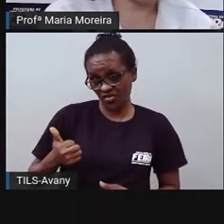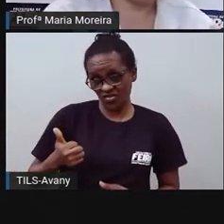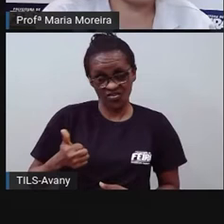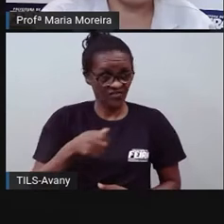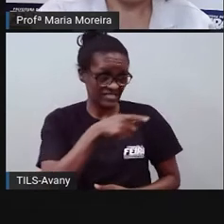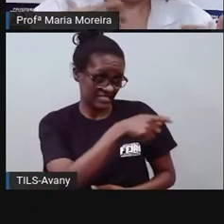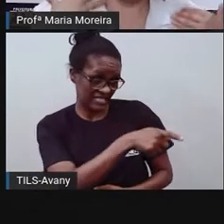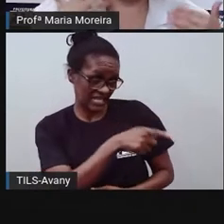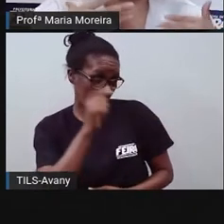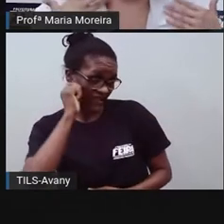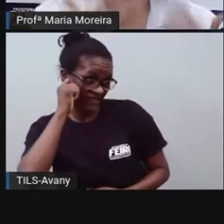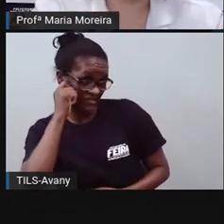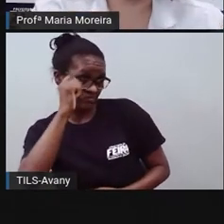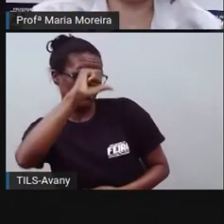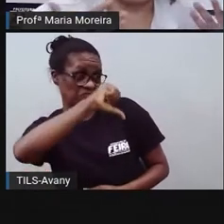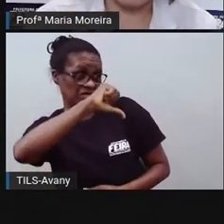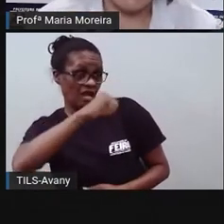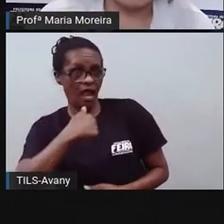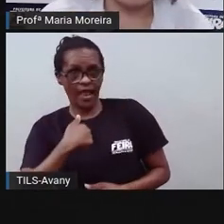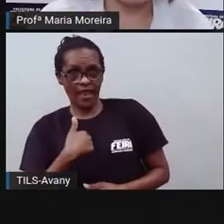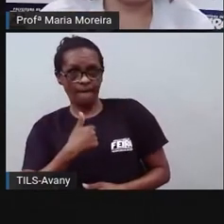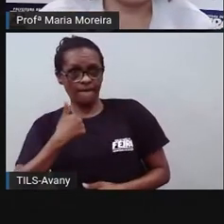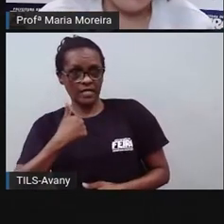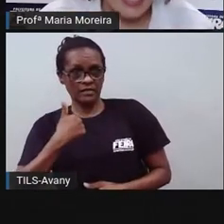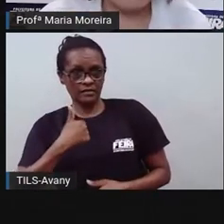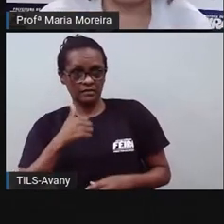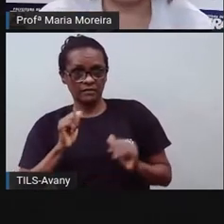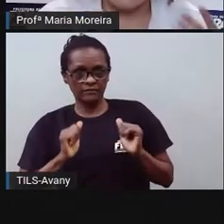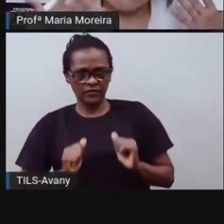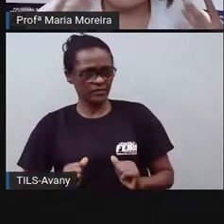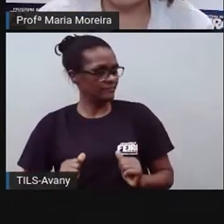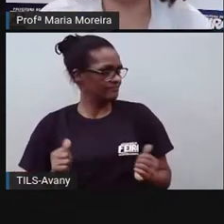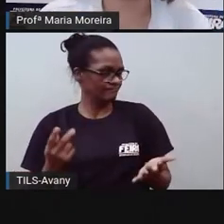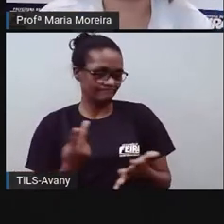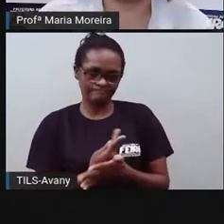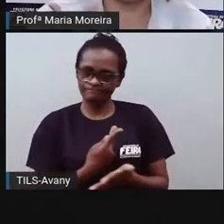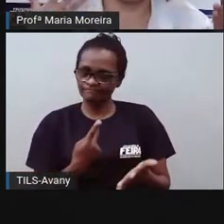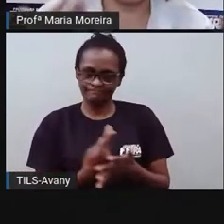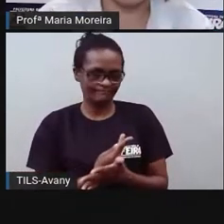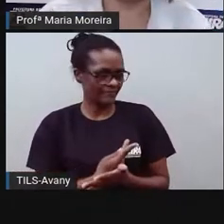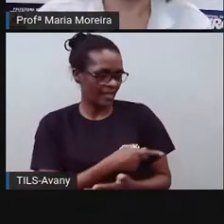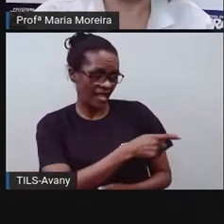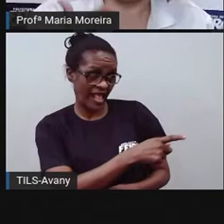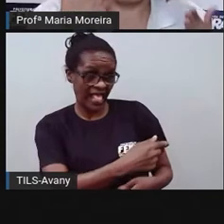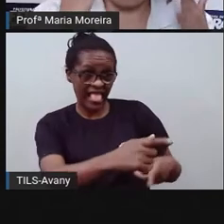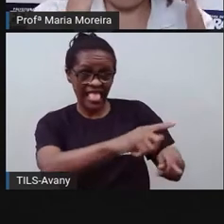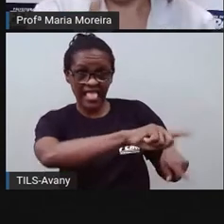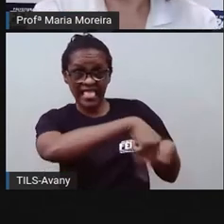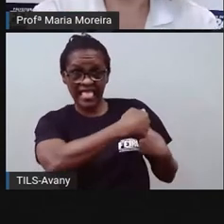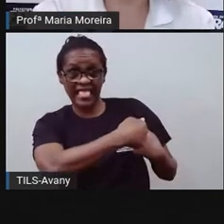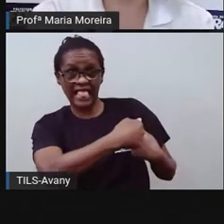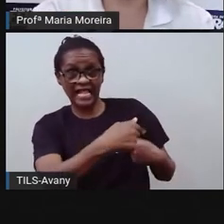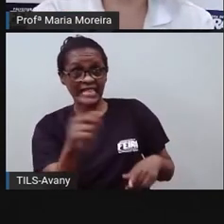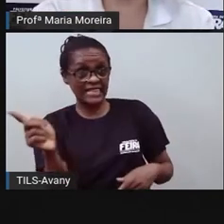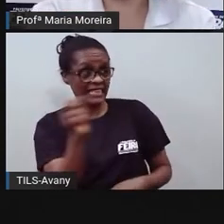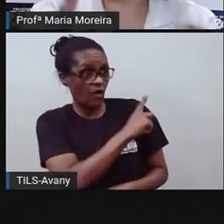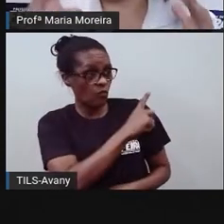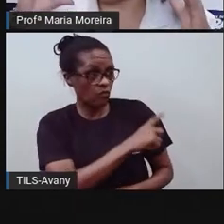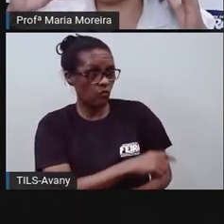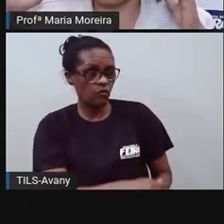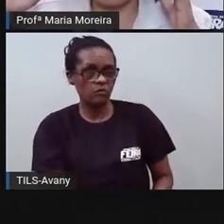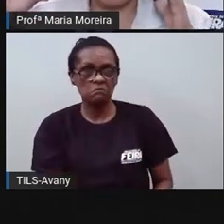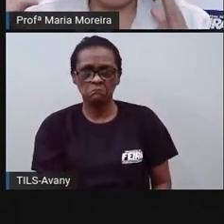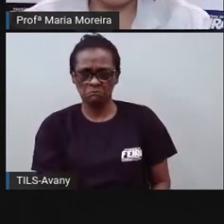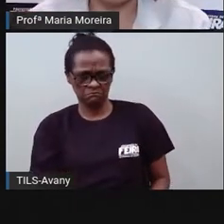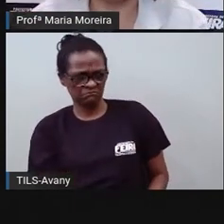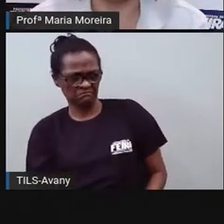fala disso é porque eles fizeram a imposição mesmo, obrigaram e disseram, não, vocês têm que cultuar, ó, a minha religião é a